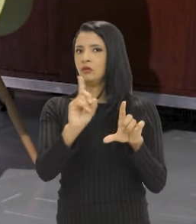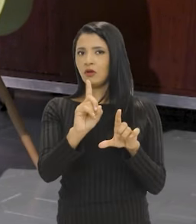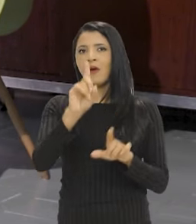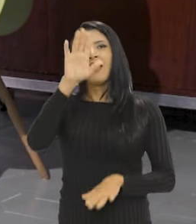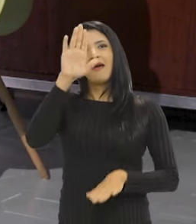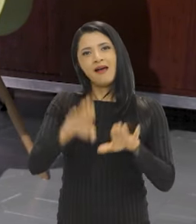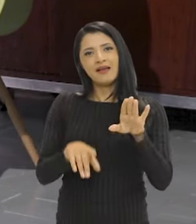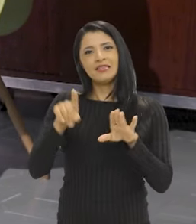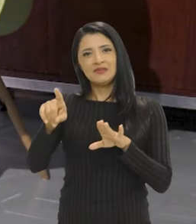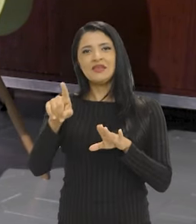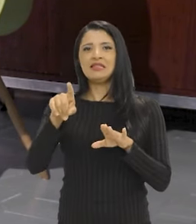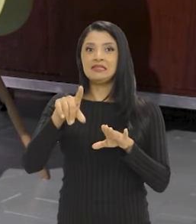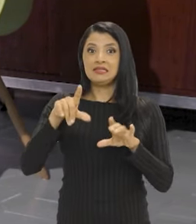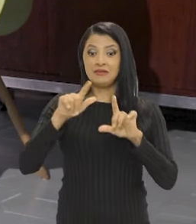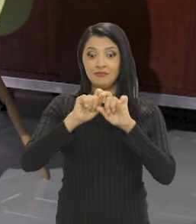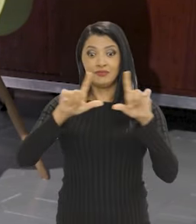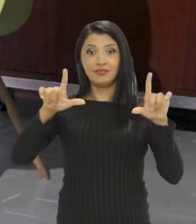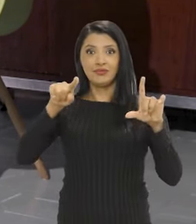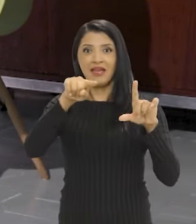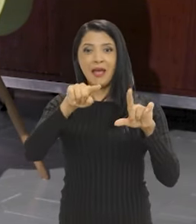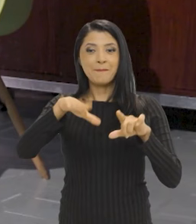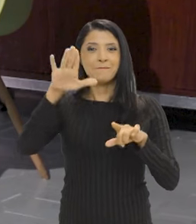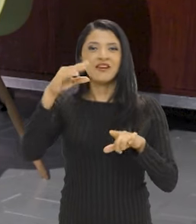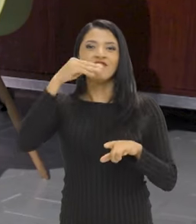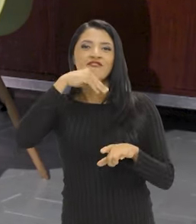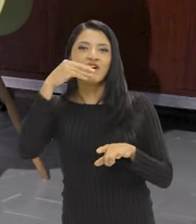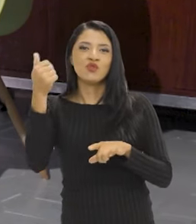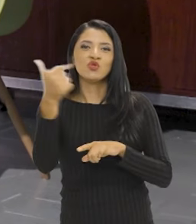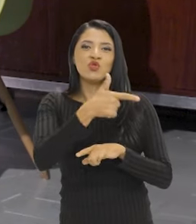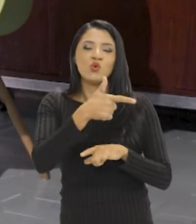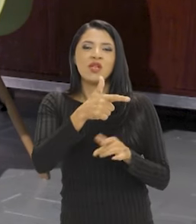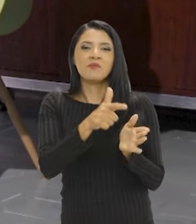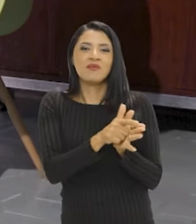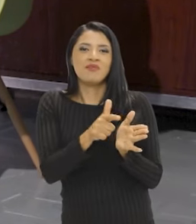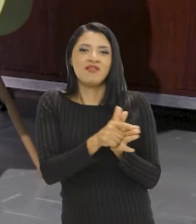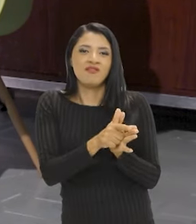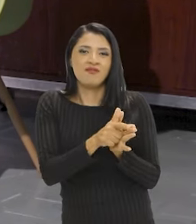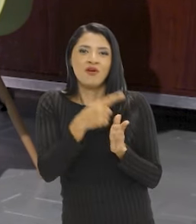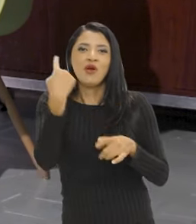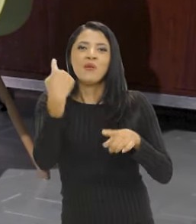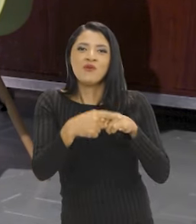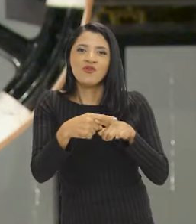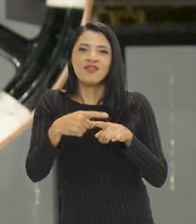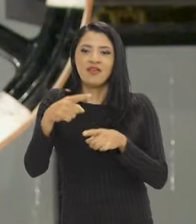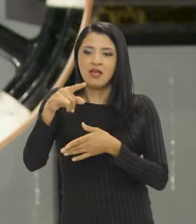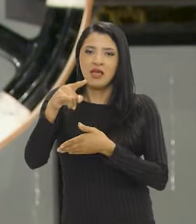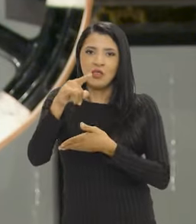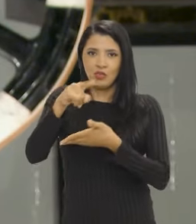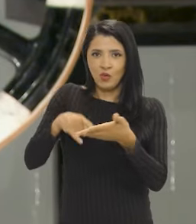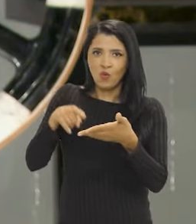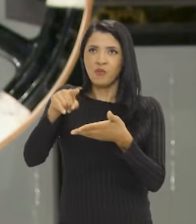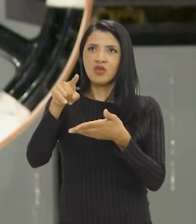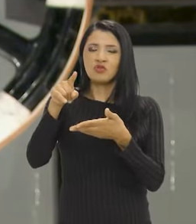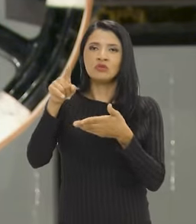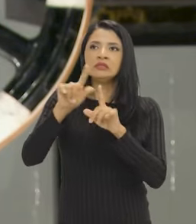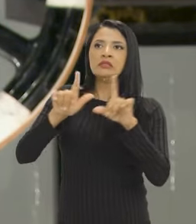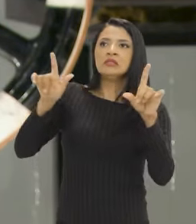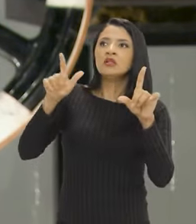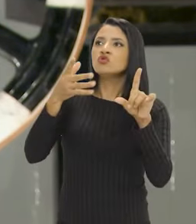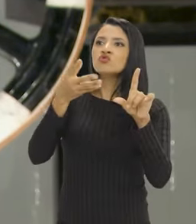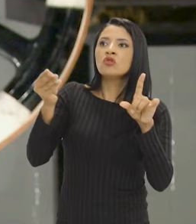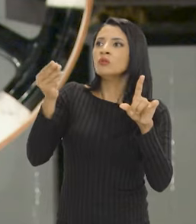o digital, muitas vezes ele é mais frágil do que o documento físico. Por quê? Uma vez que o documento digital some,